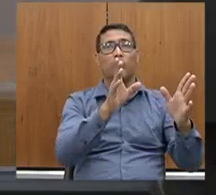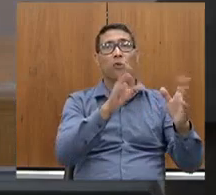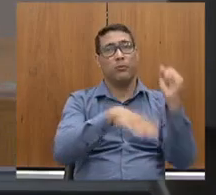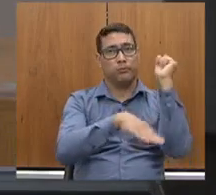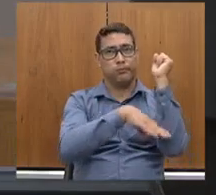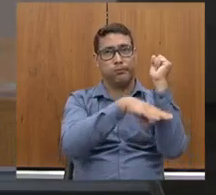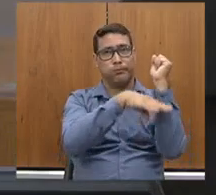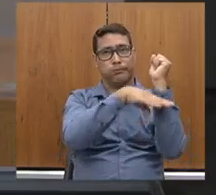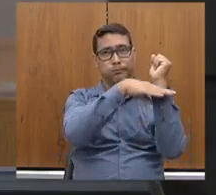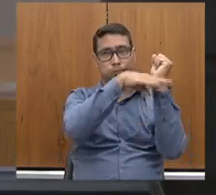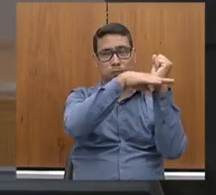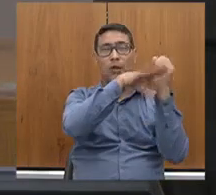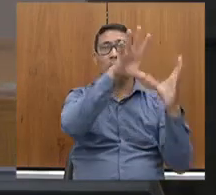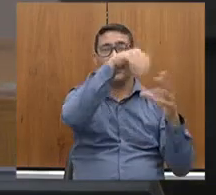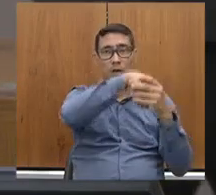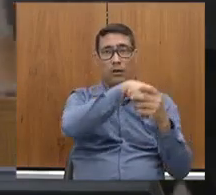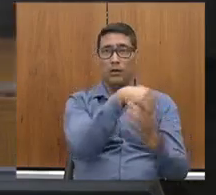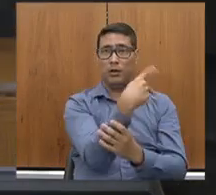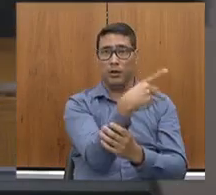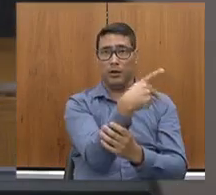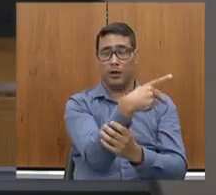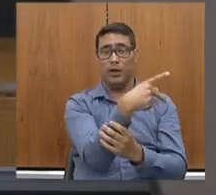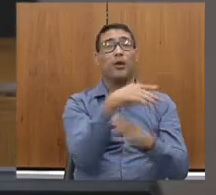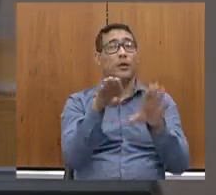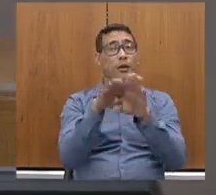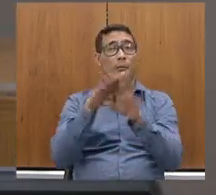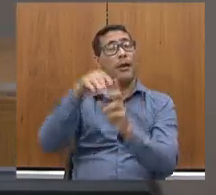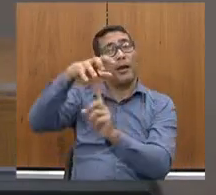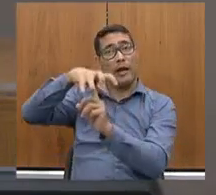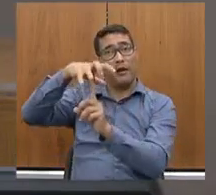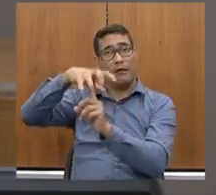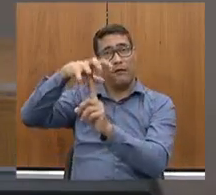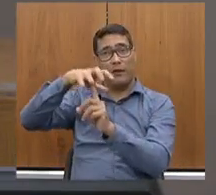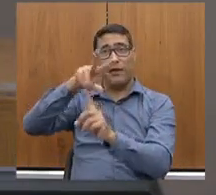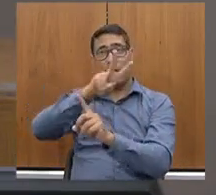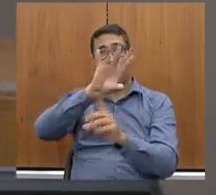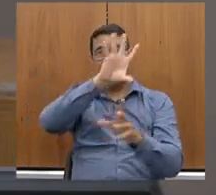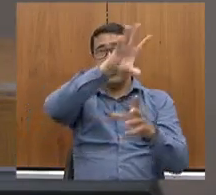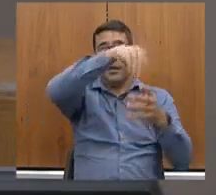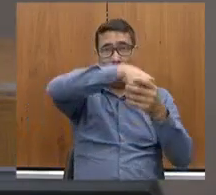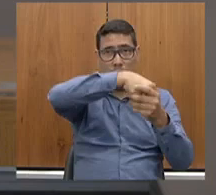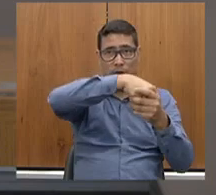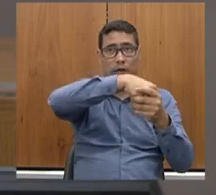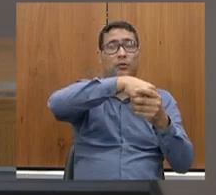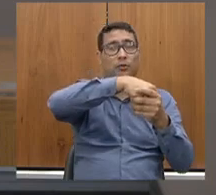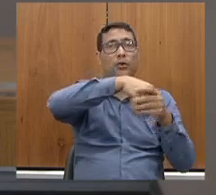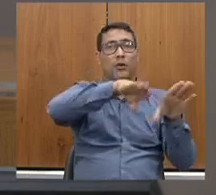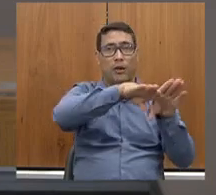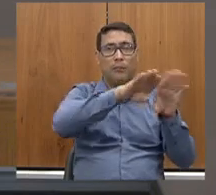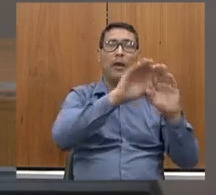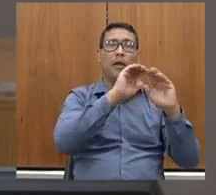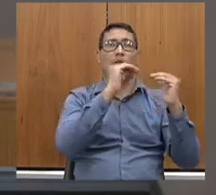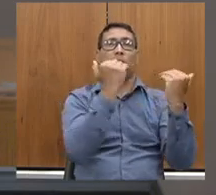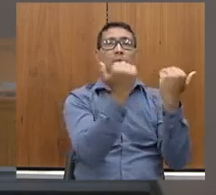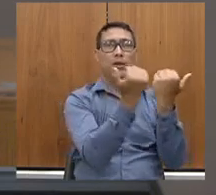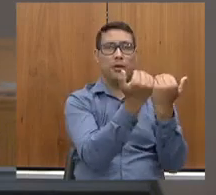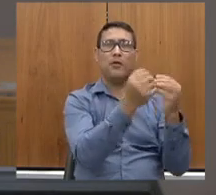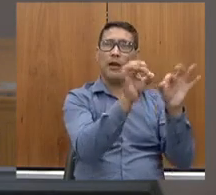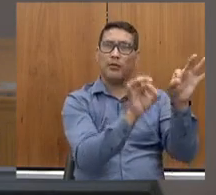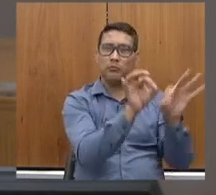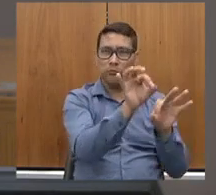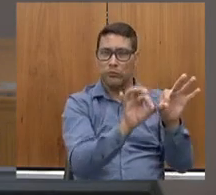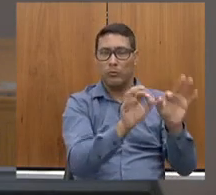A feira do Mineirinho vai ser colocada para dentro do Mineirinho. Então, vai ter uma infraestrutura melhor para que a população possa